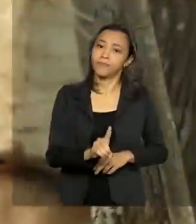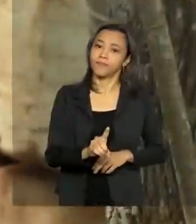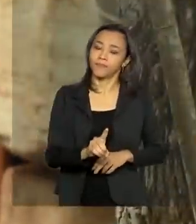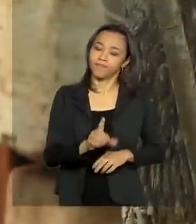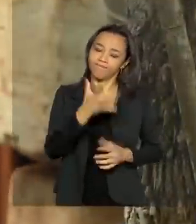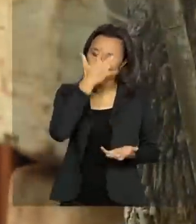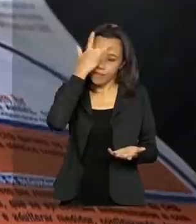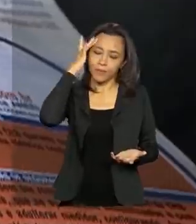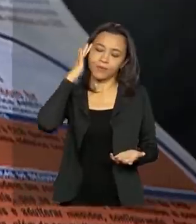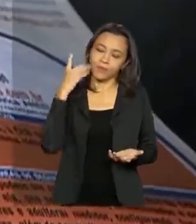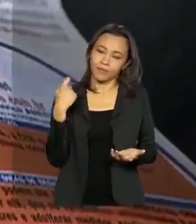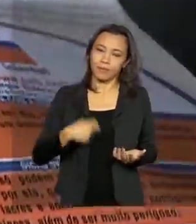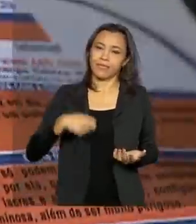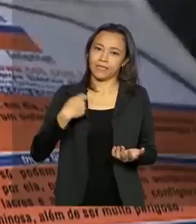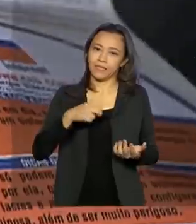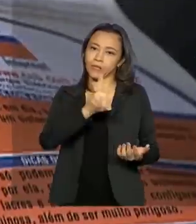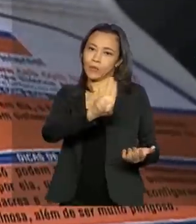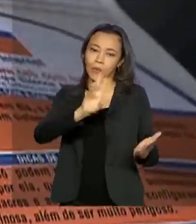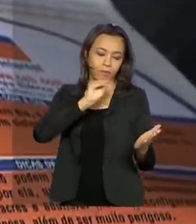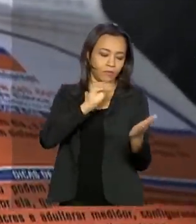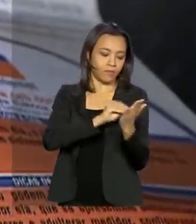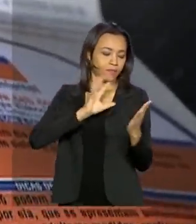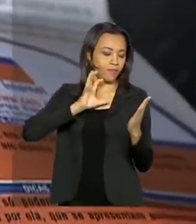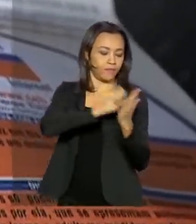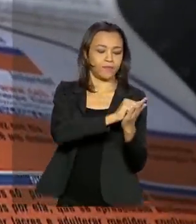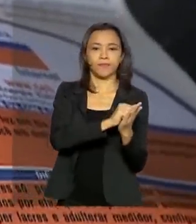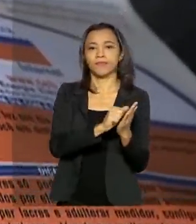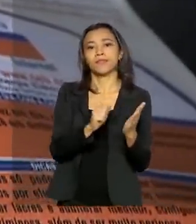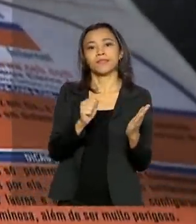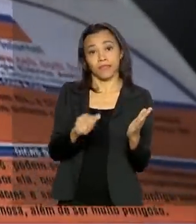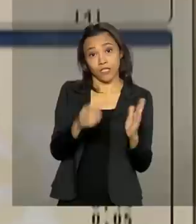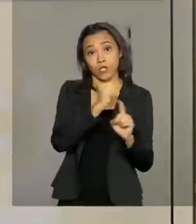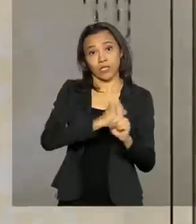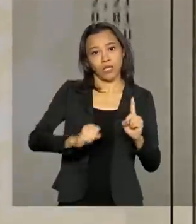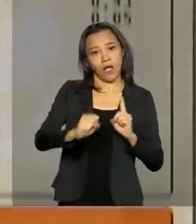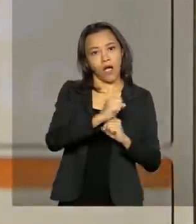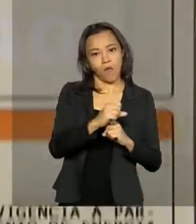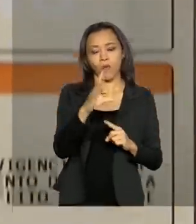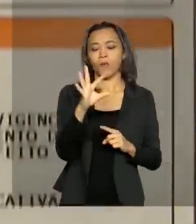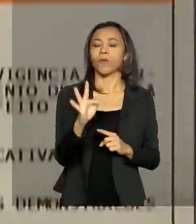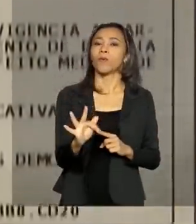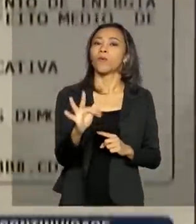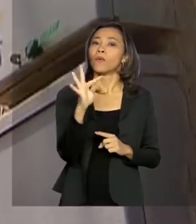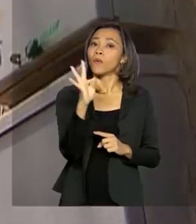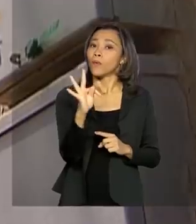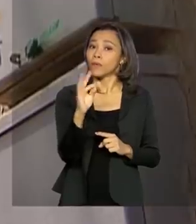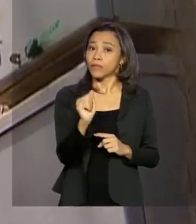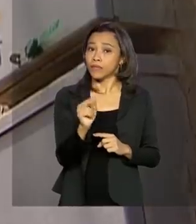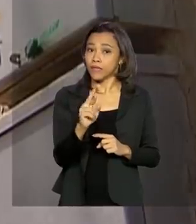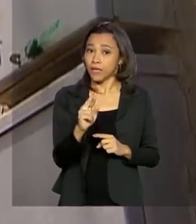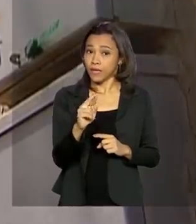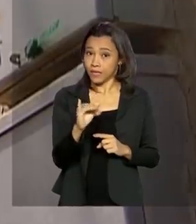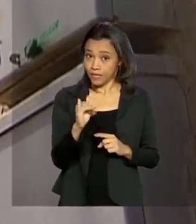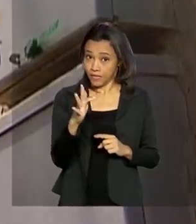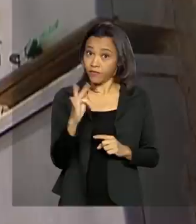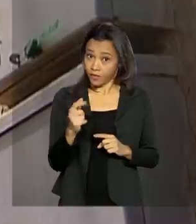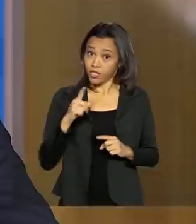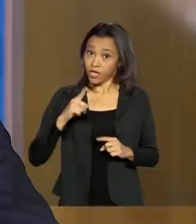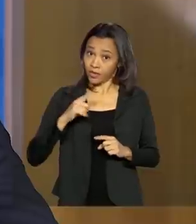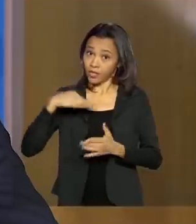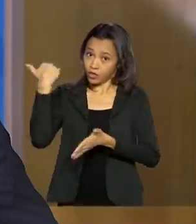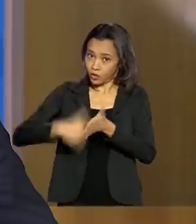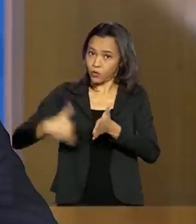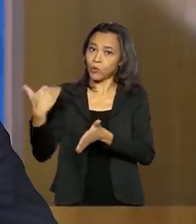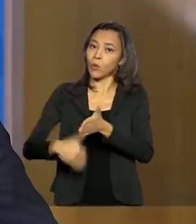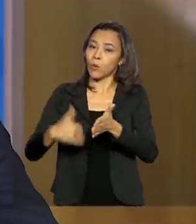consumidor deve estar inscrito na Tarifa Social, um programa que já garante desconto para as famílias de baixa renda.